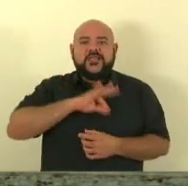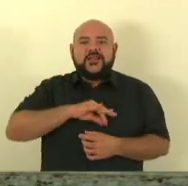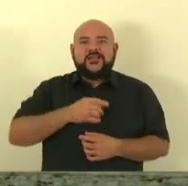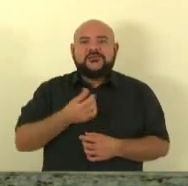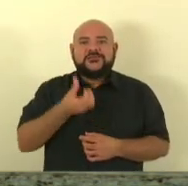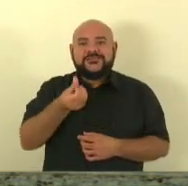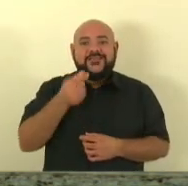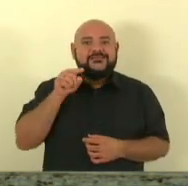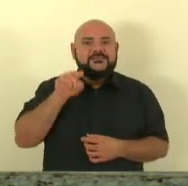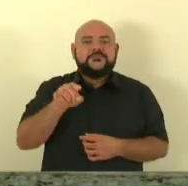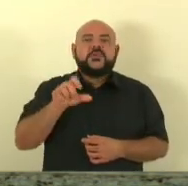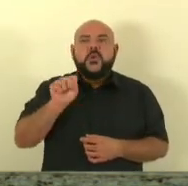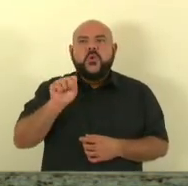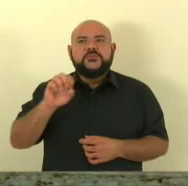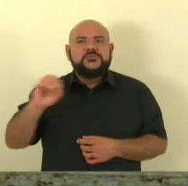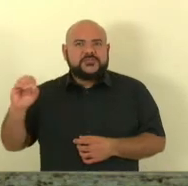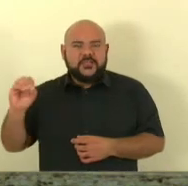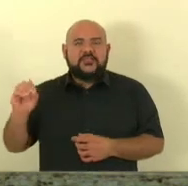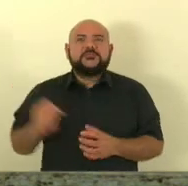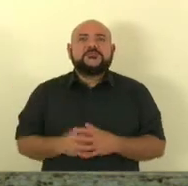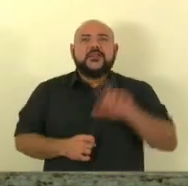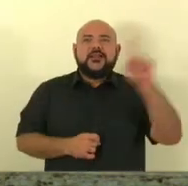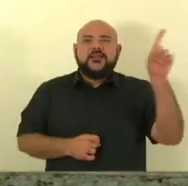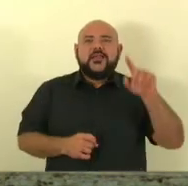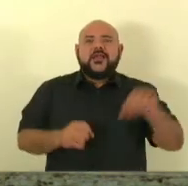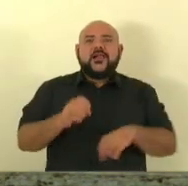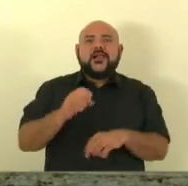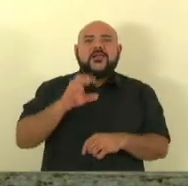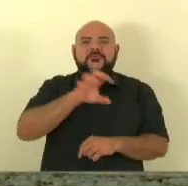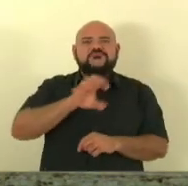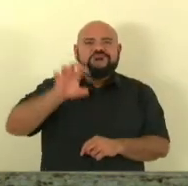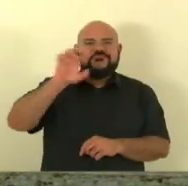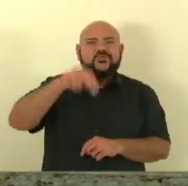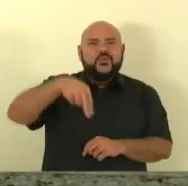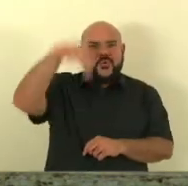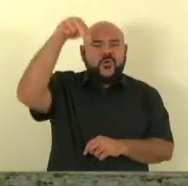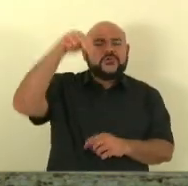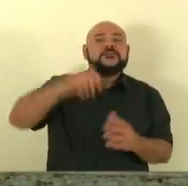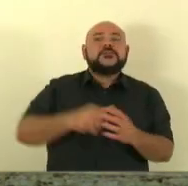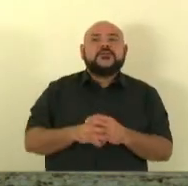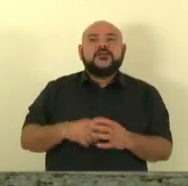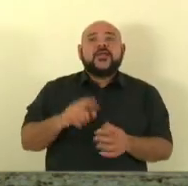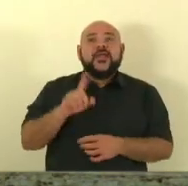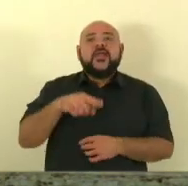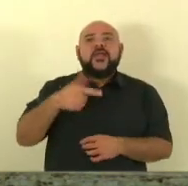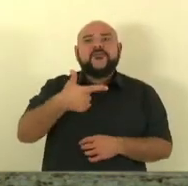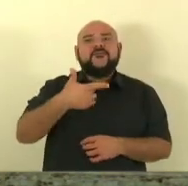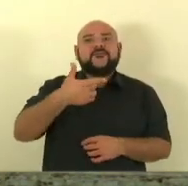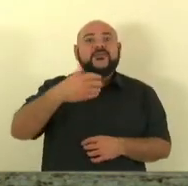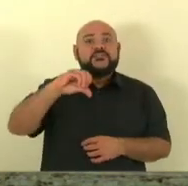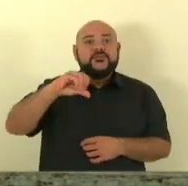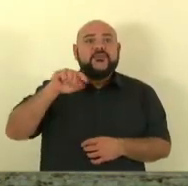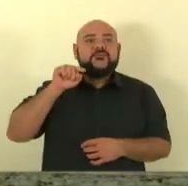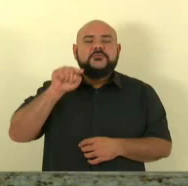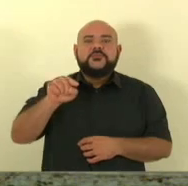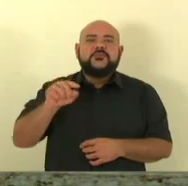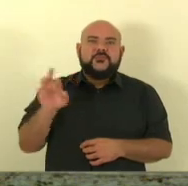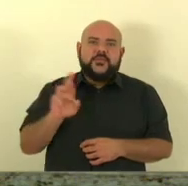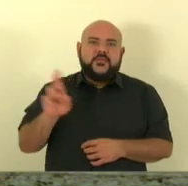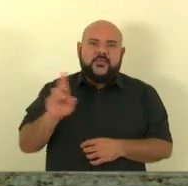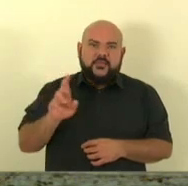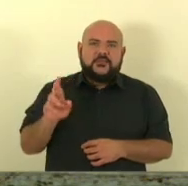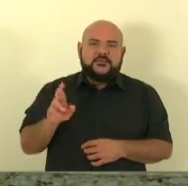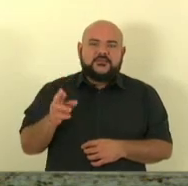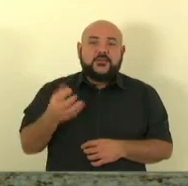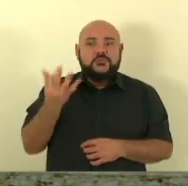em Roraima, esse salário inicial ultrapassa aos R$ 29.000. Razão pela qual o governo do Estado tem